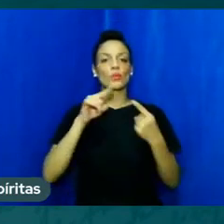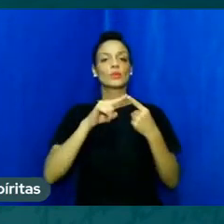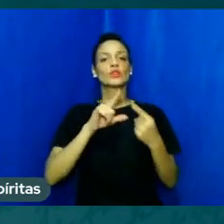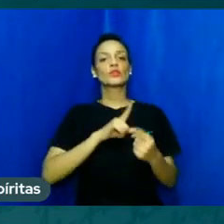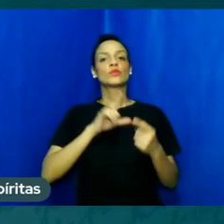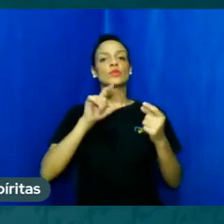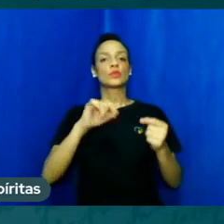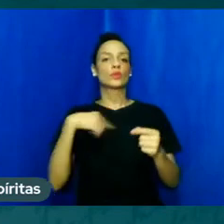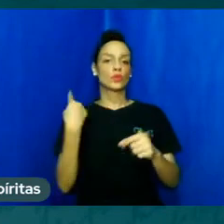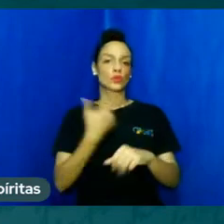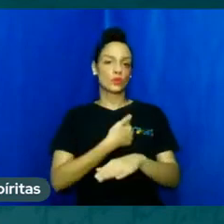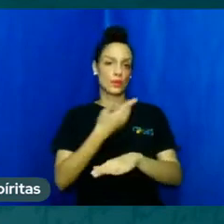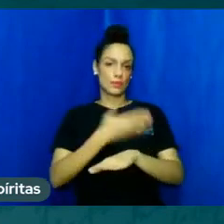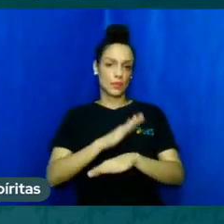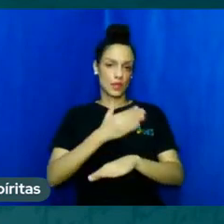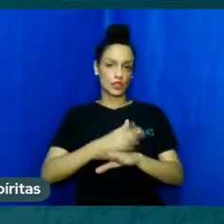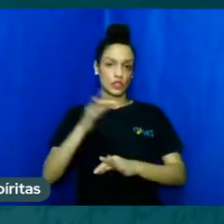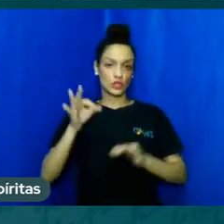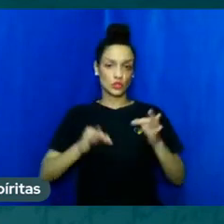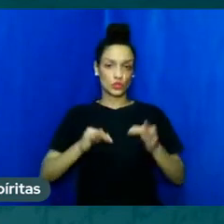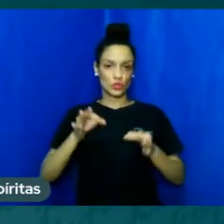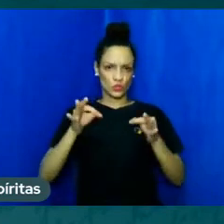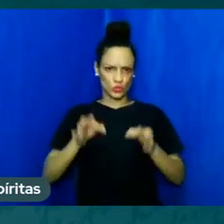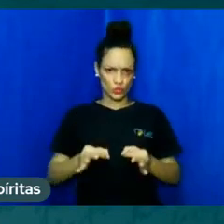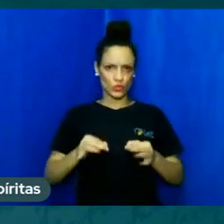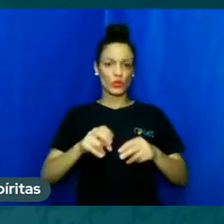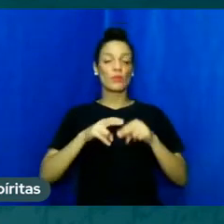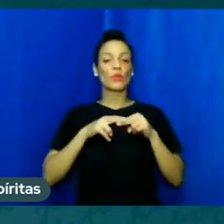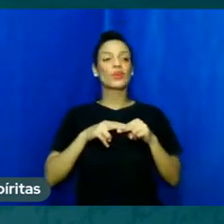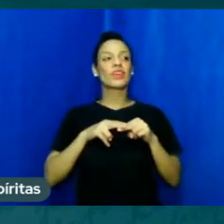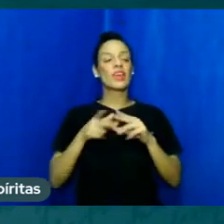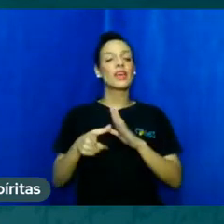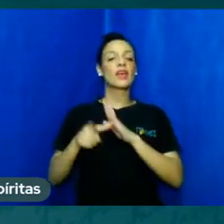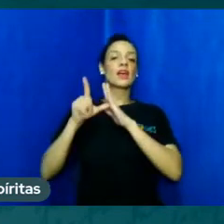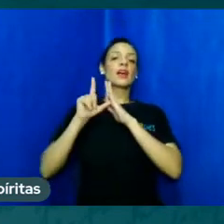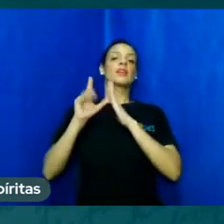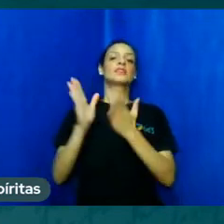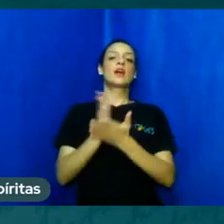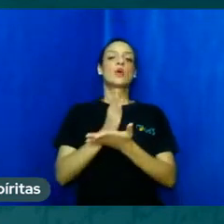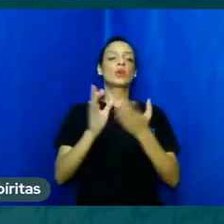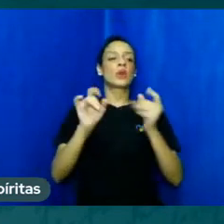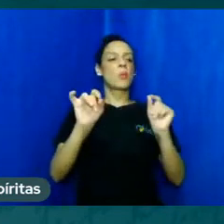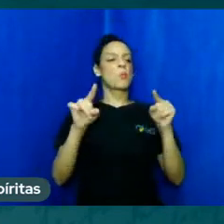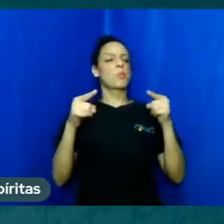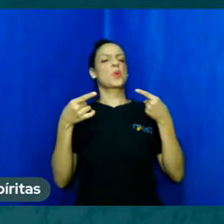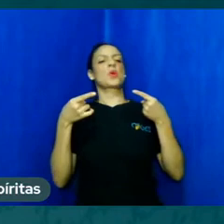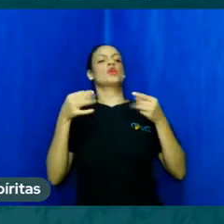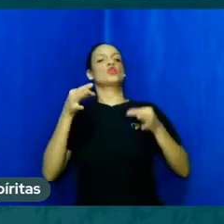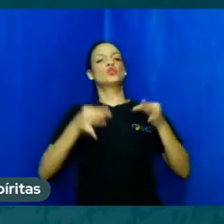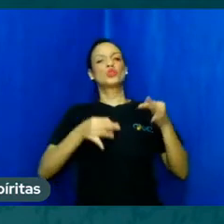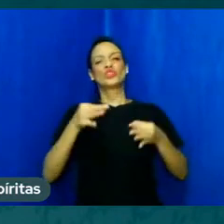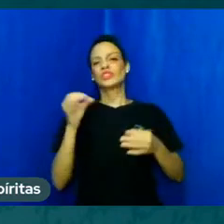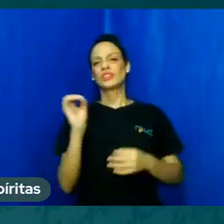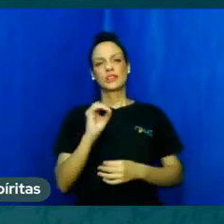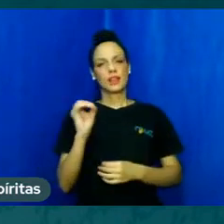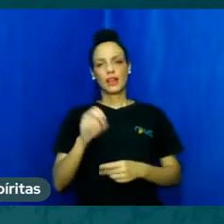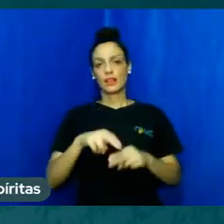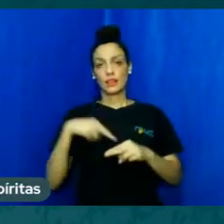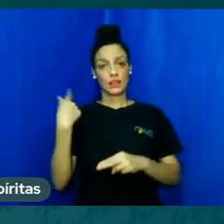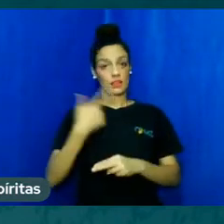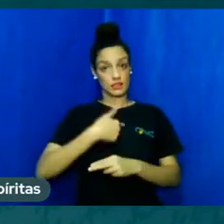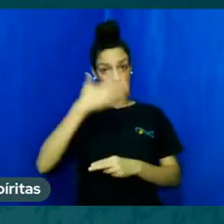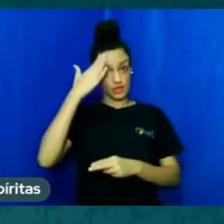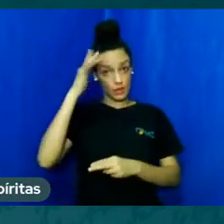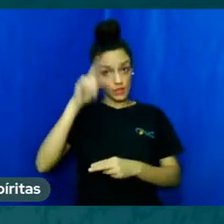justamente por ter sido injustiçado por saber o dano da injustiça